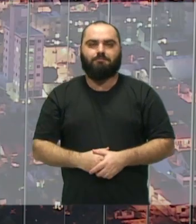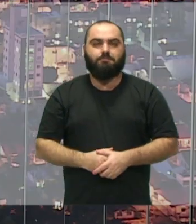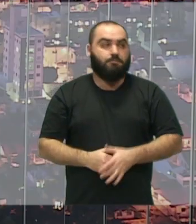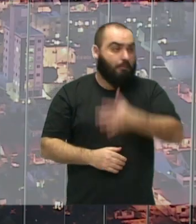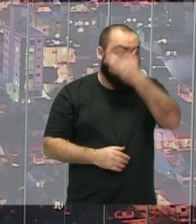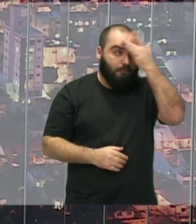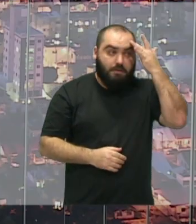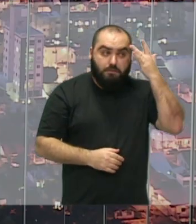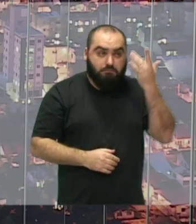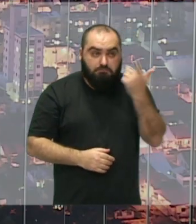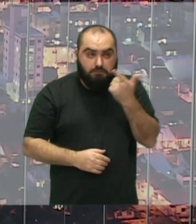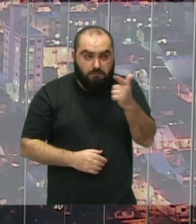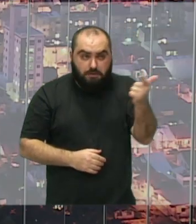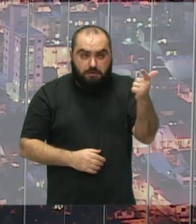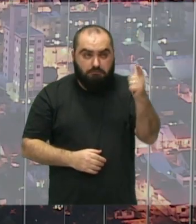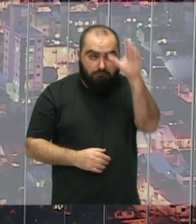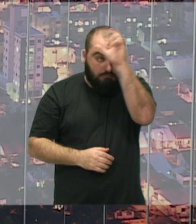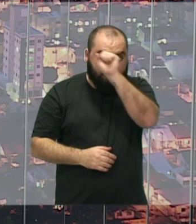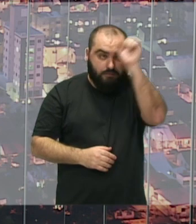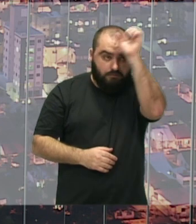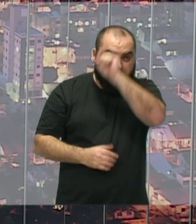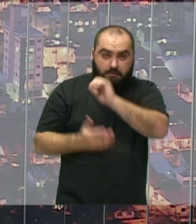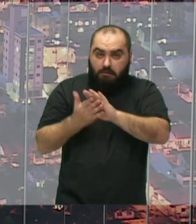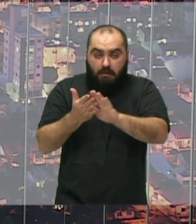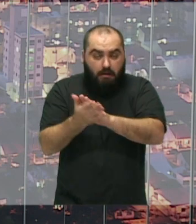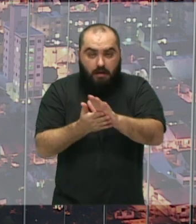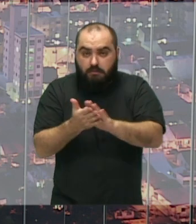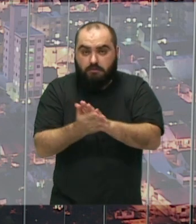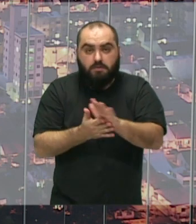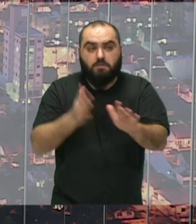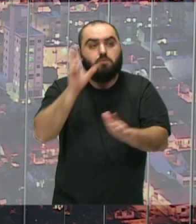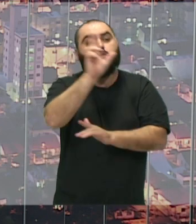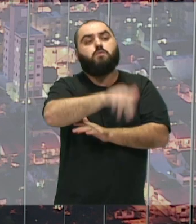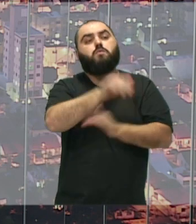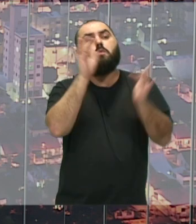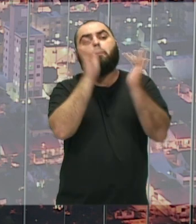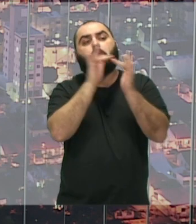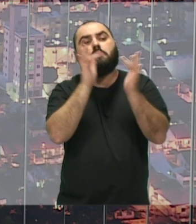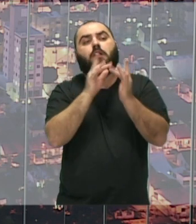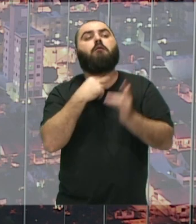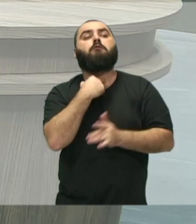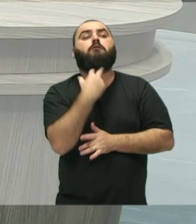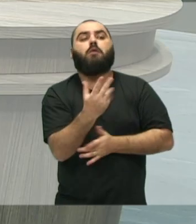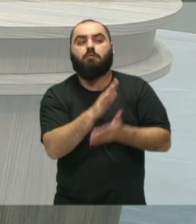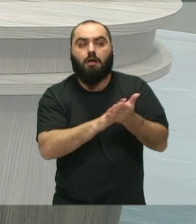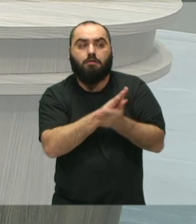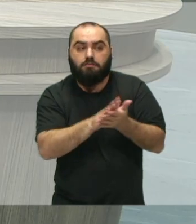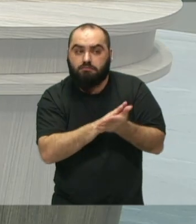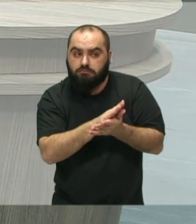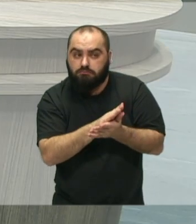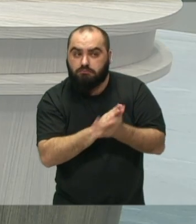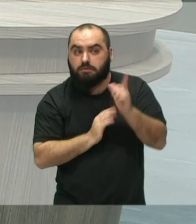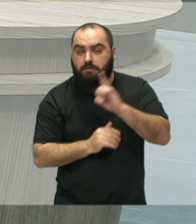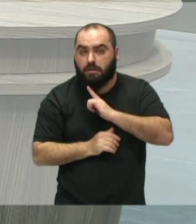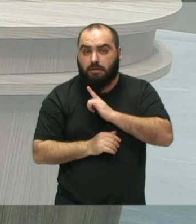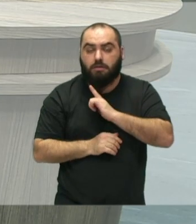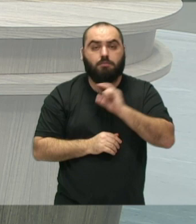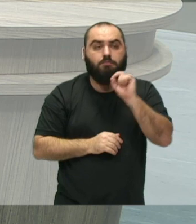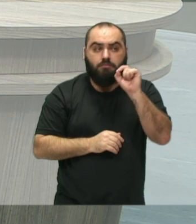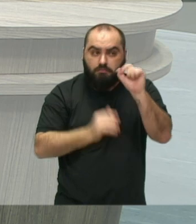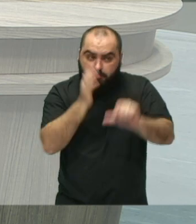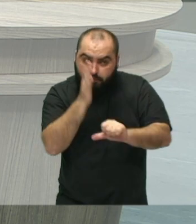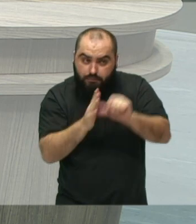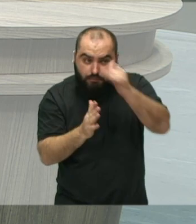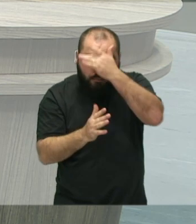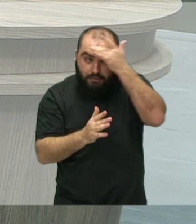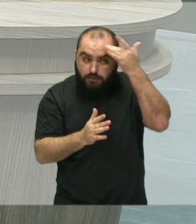quem ainda não tem uma iniciação musical e nem um instrumento e nem em vocais, você sempre sugere que primeiro a